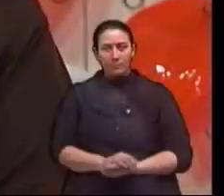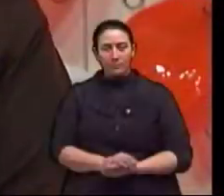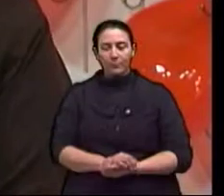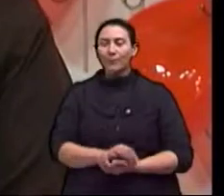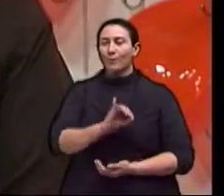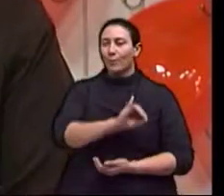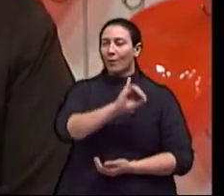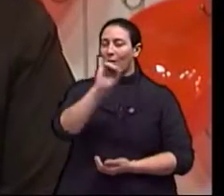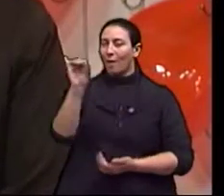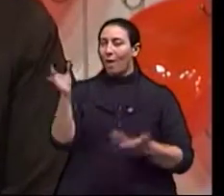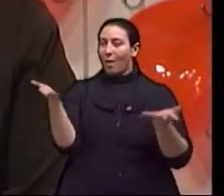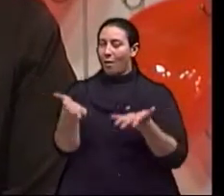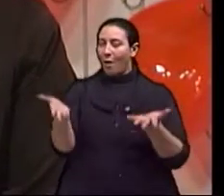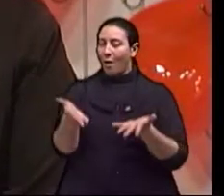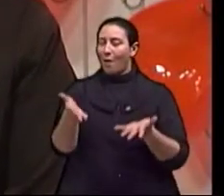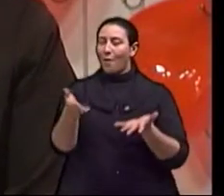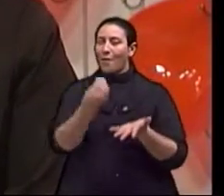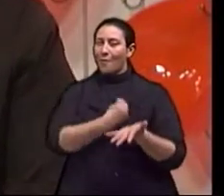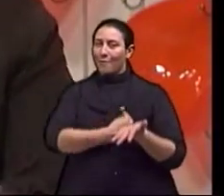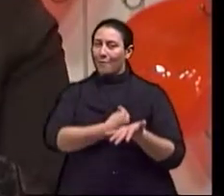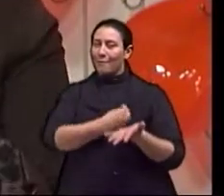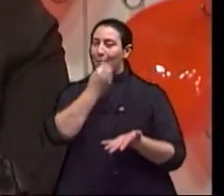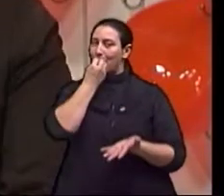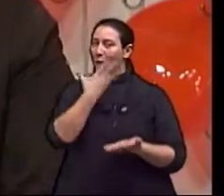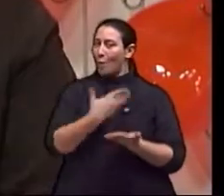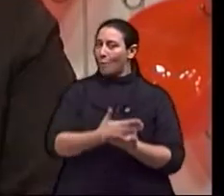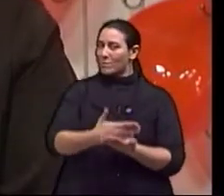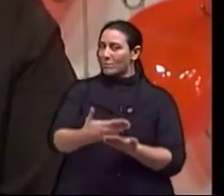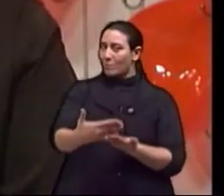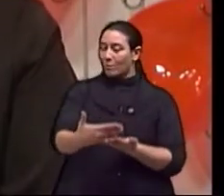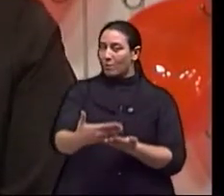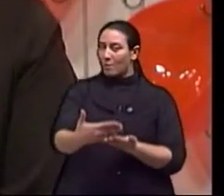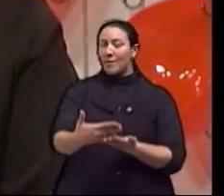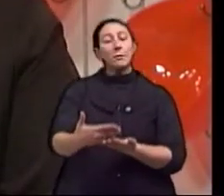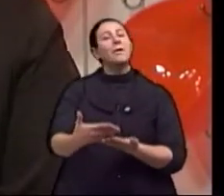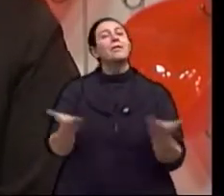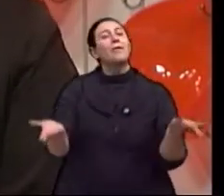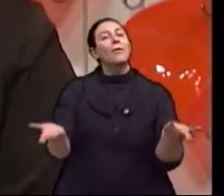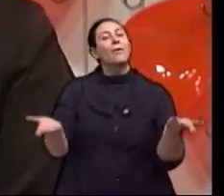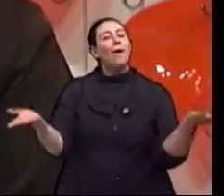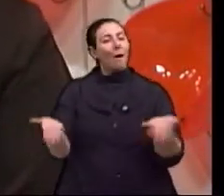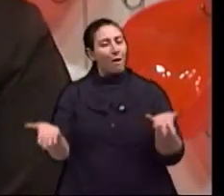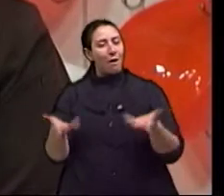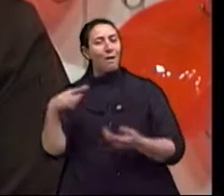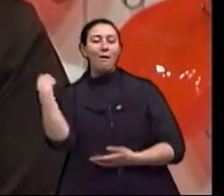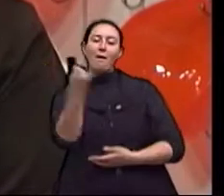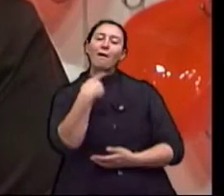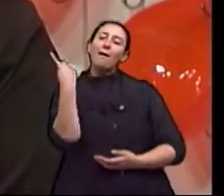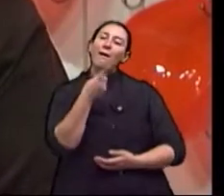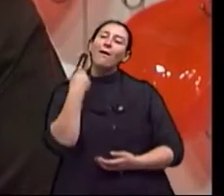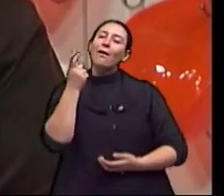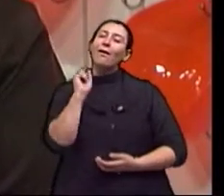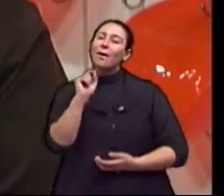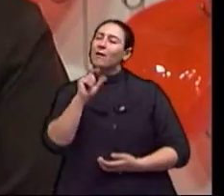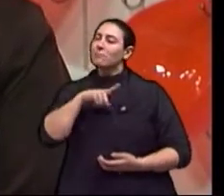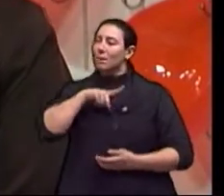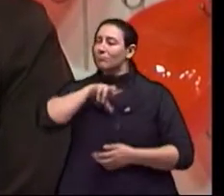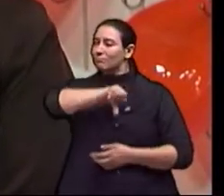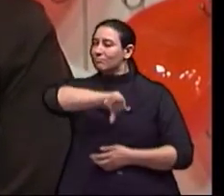Olá, o nosso Viva Bem está mais uma vez no ar, né? Hoje vamos começar uma série de programas